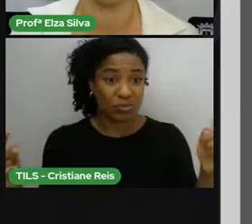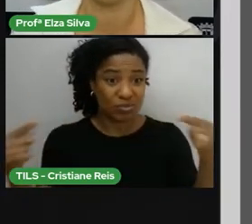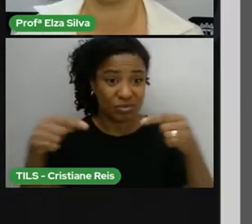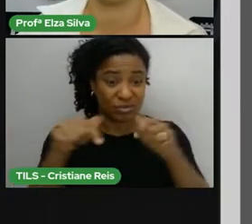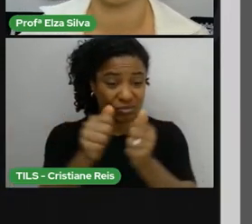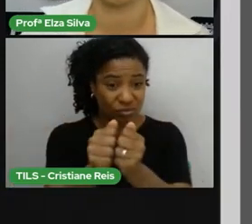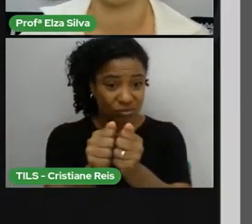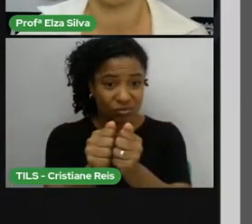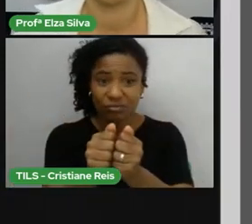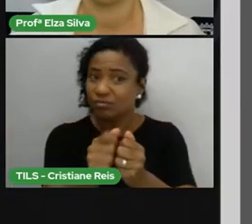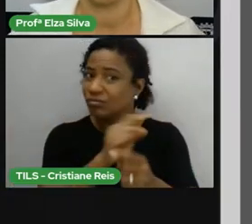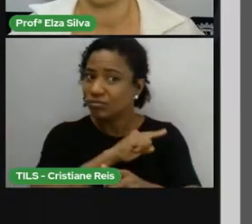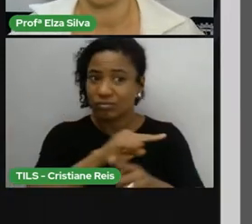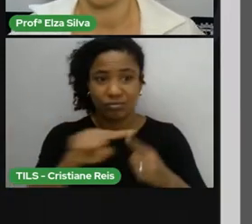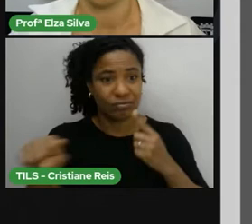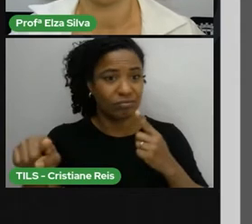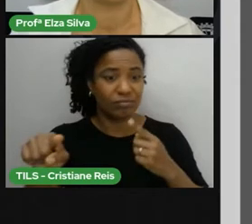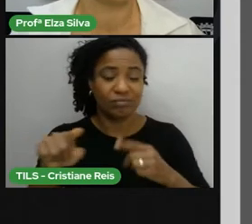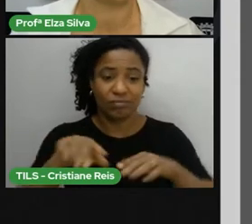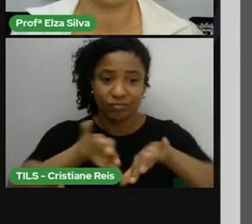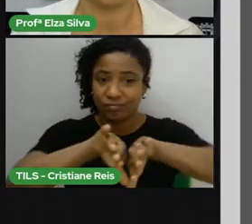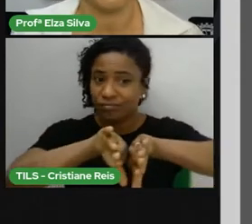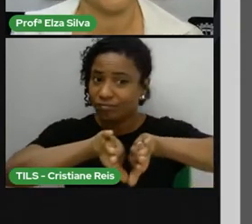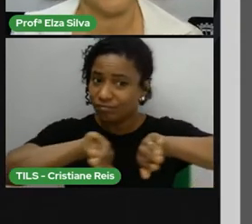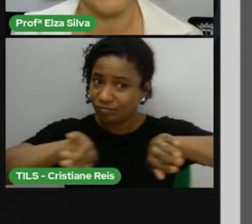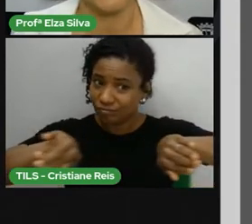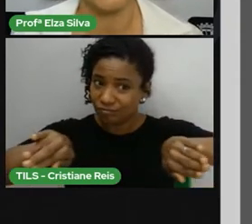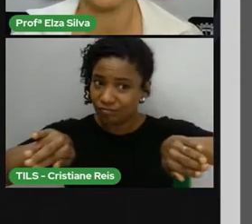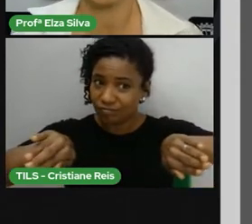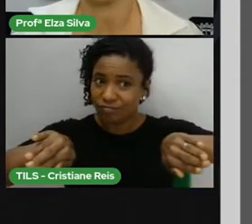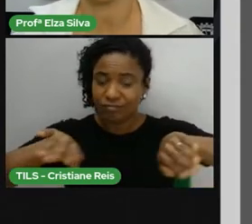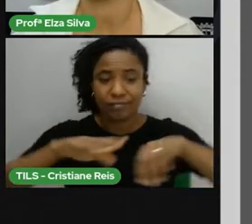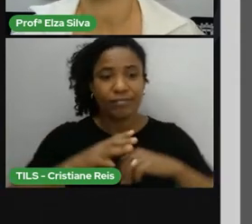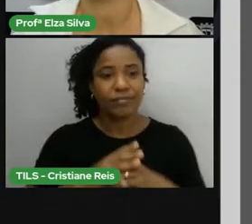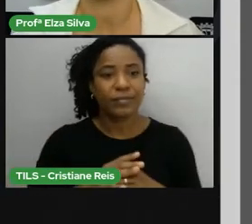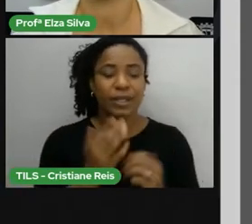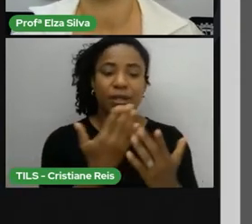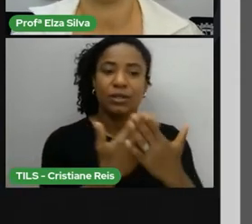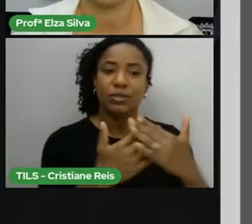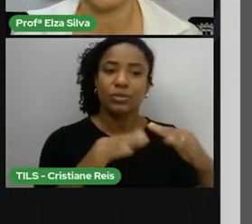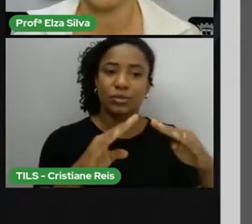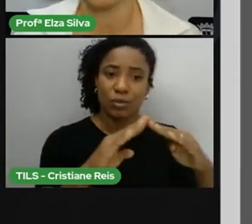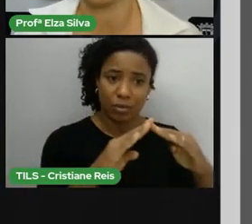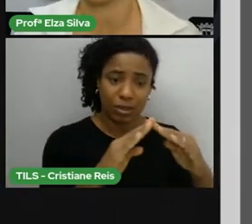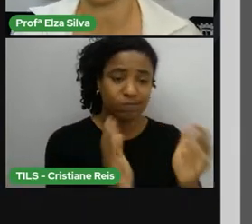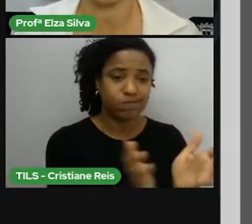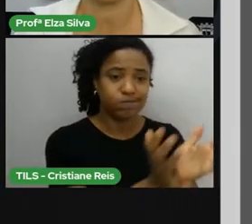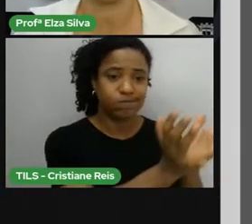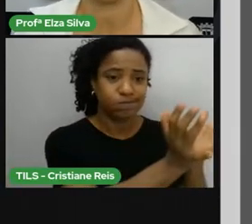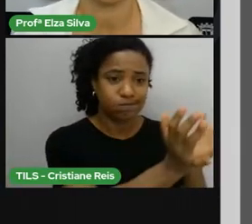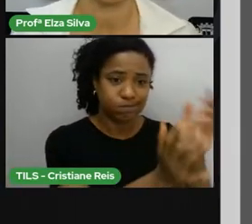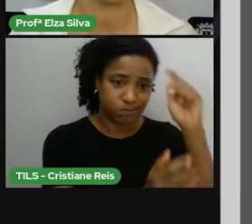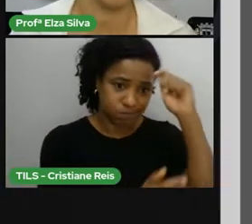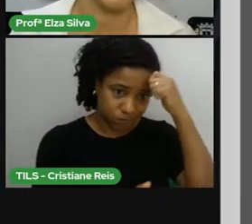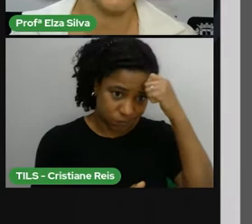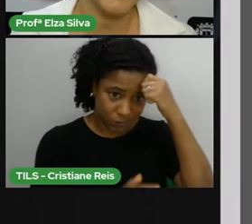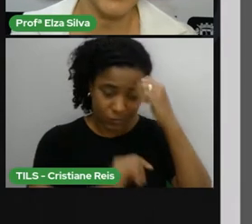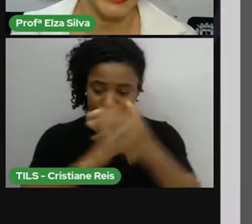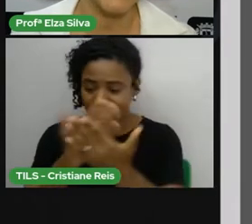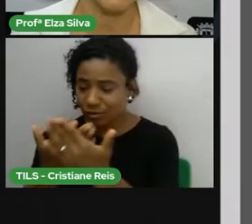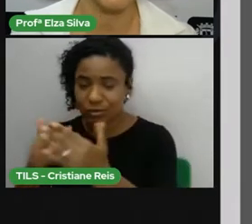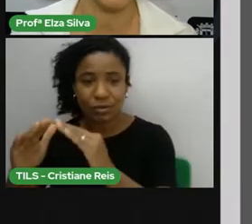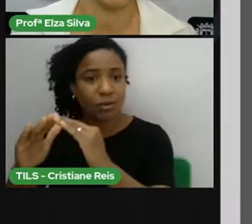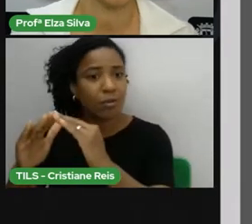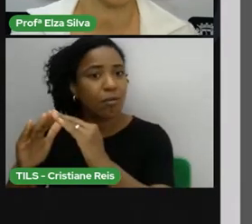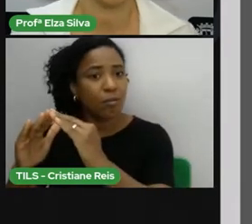Então, por exemplo, não podiam frequentar as mesmas escolas, os mesmos hospitais, as mesmas